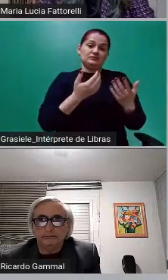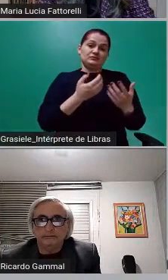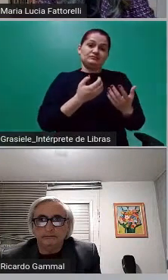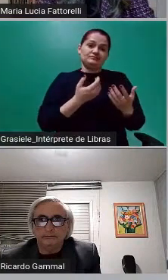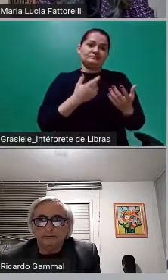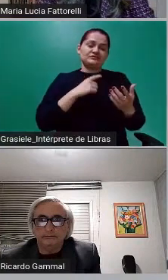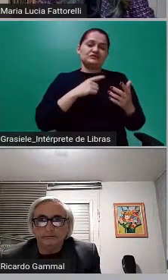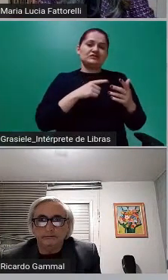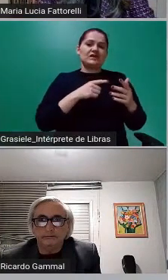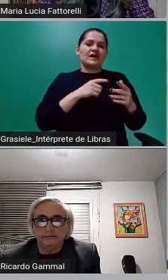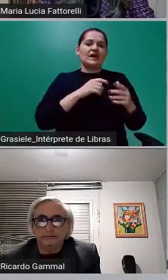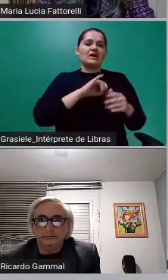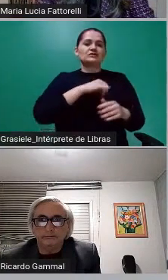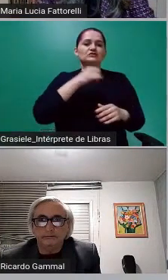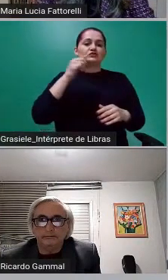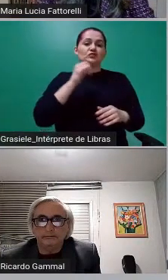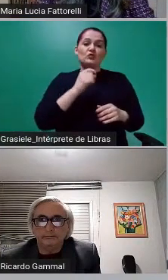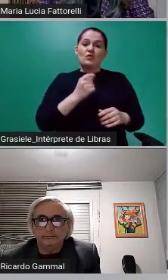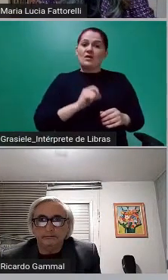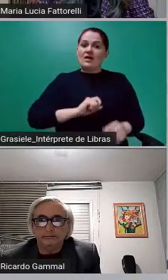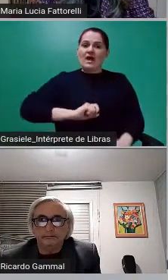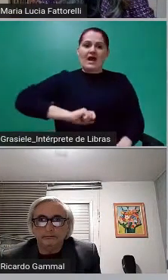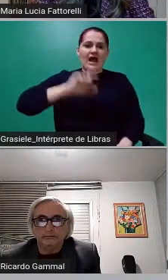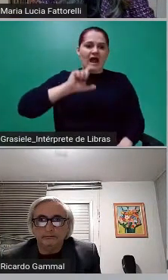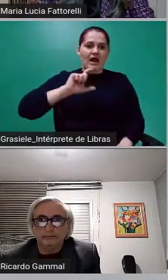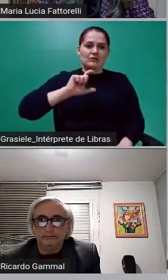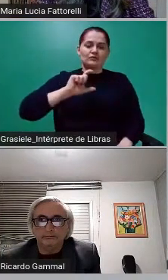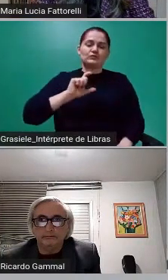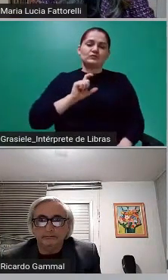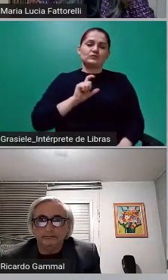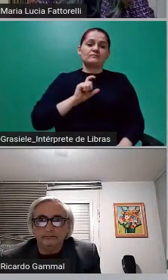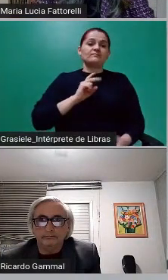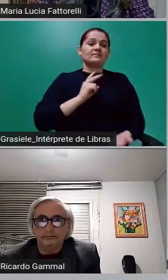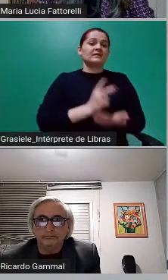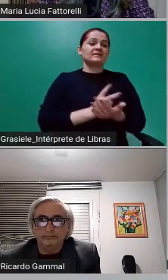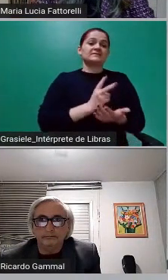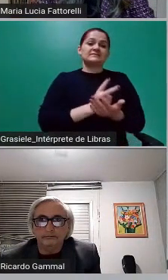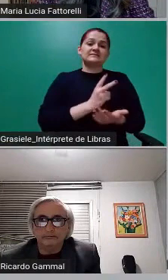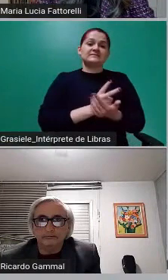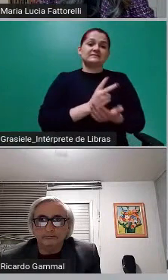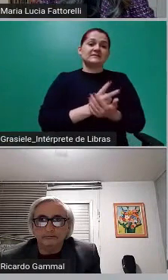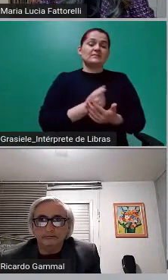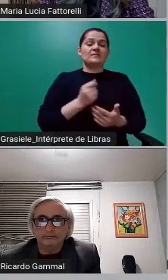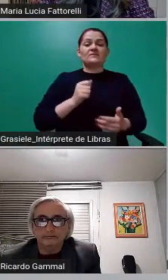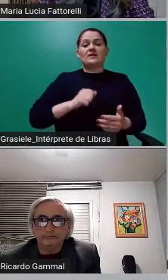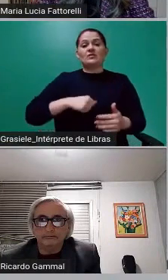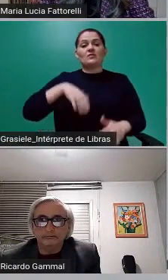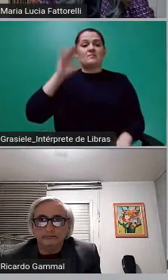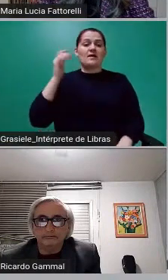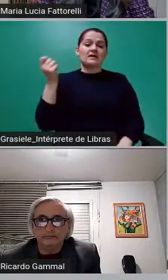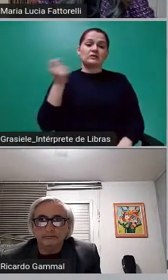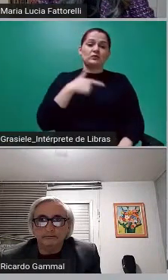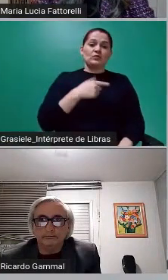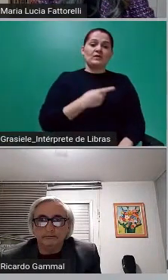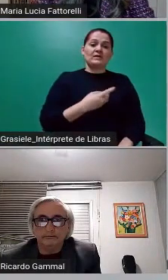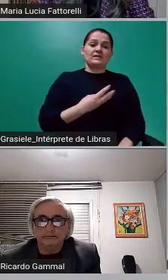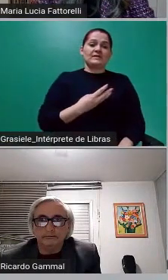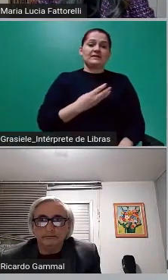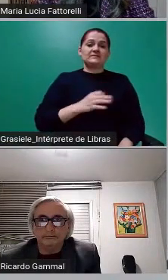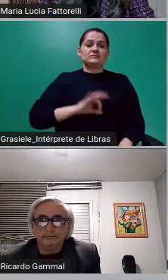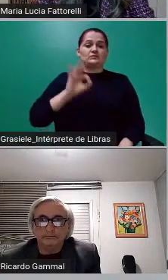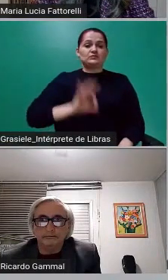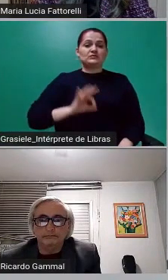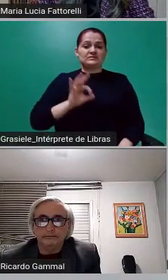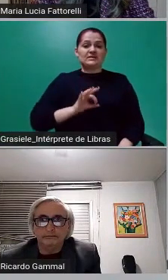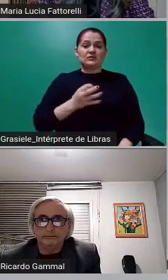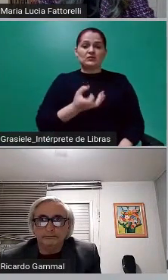era muito alta, sempre ultrapassava o valor de 13% da receita líquida do